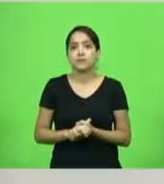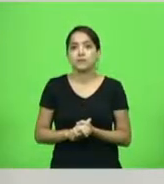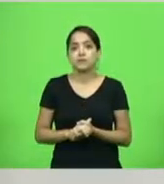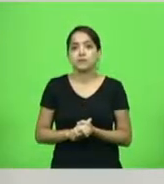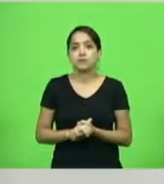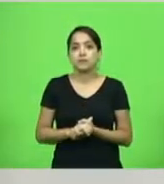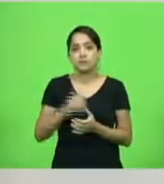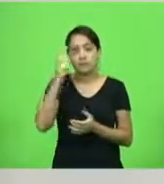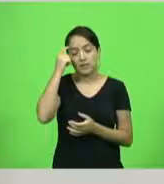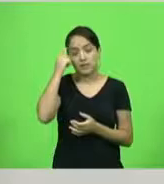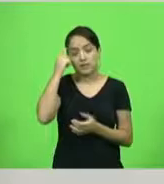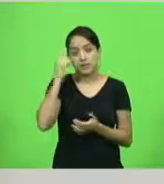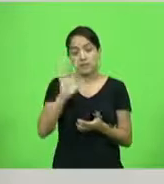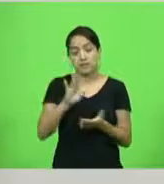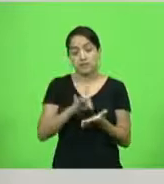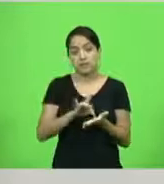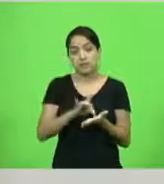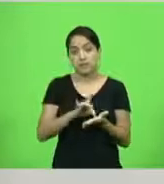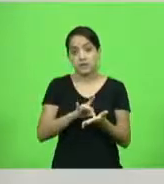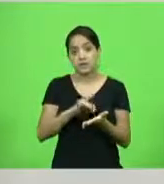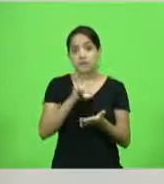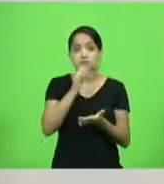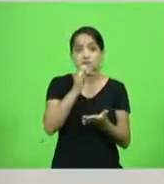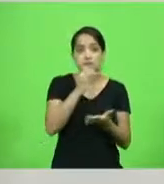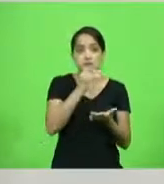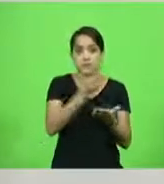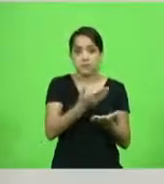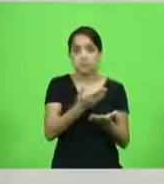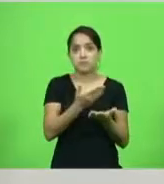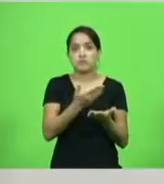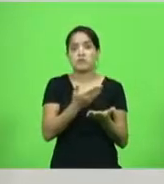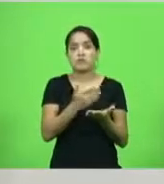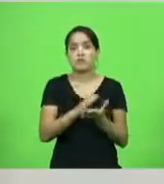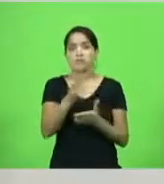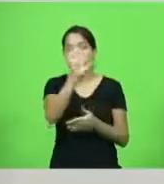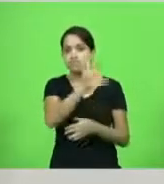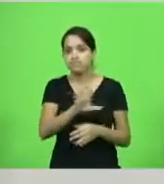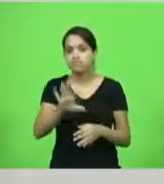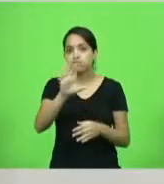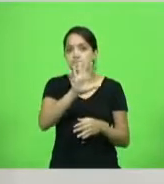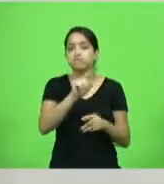A verdade é que nós temos que ter exemplos, nós vemos aí no cenário nacional,